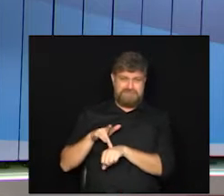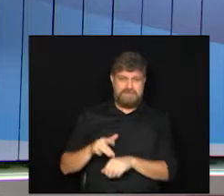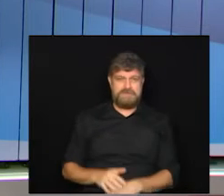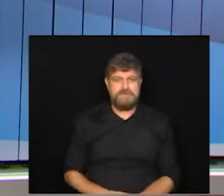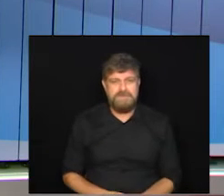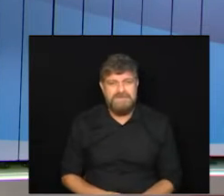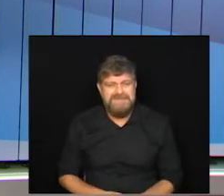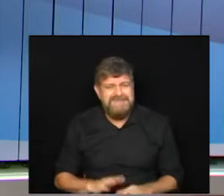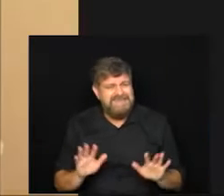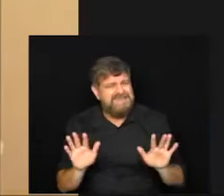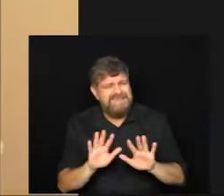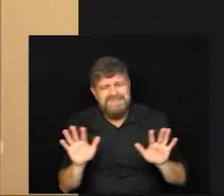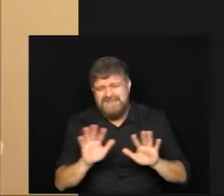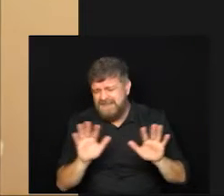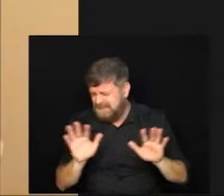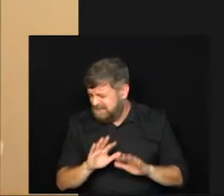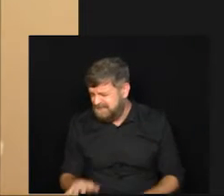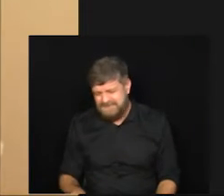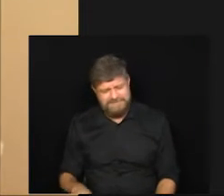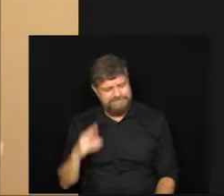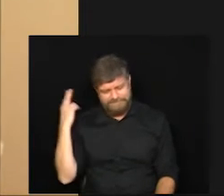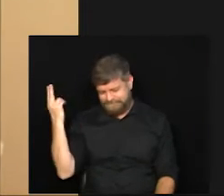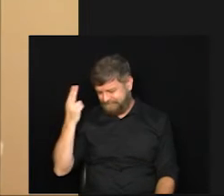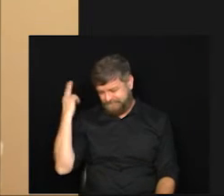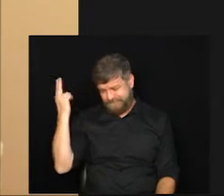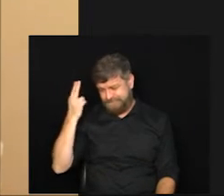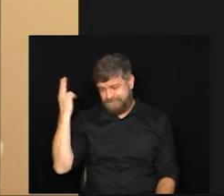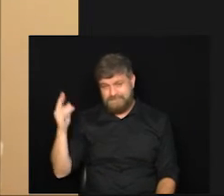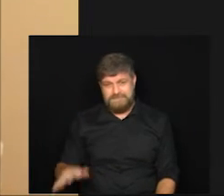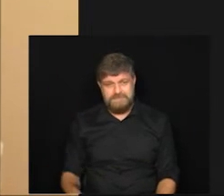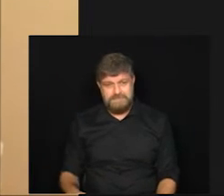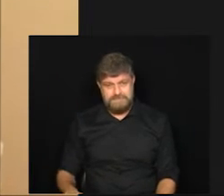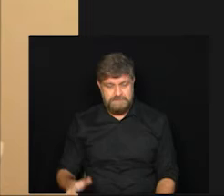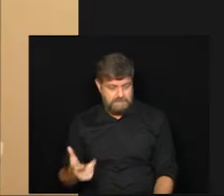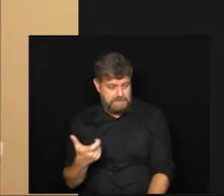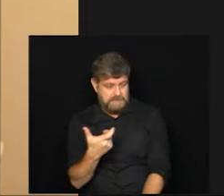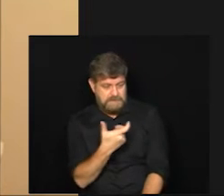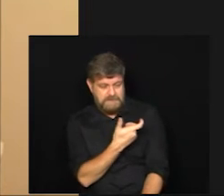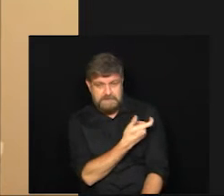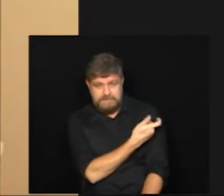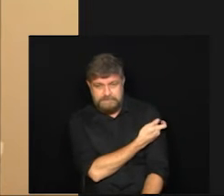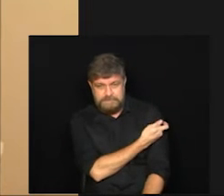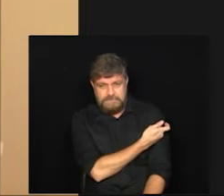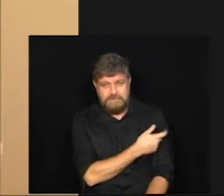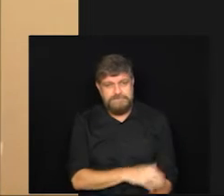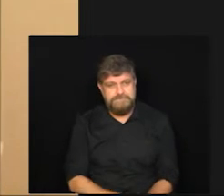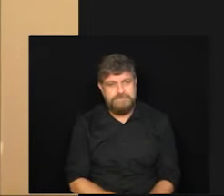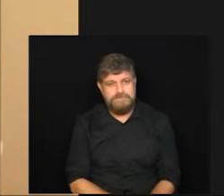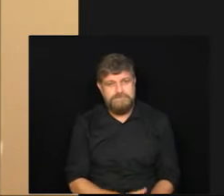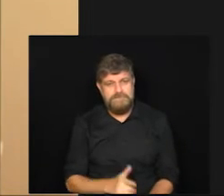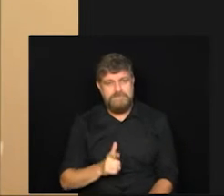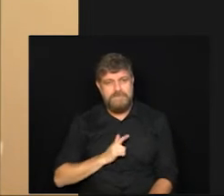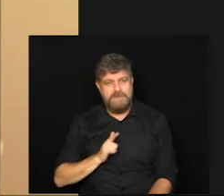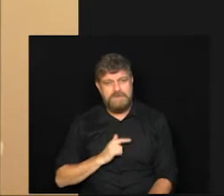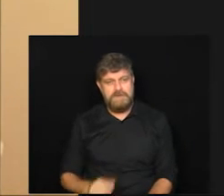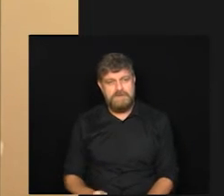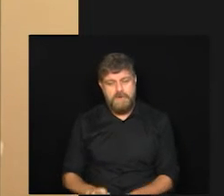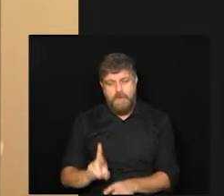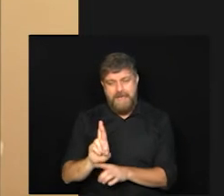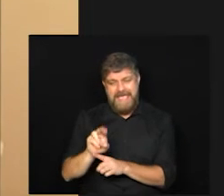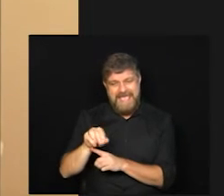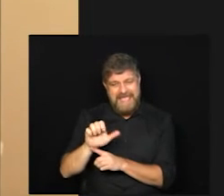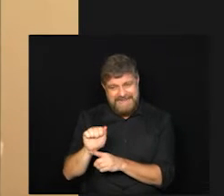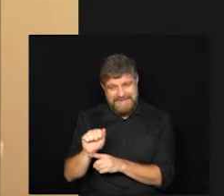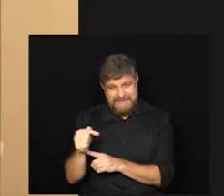Não de maneira nenhuma a vacina que tem o RLA como